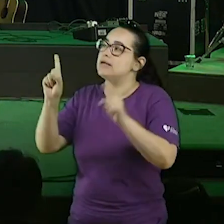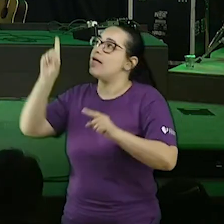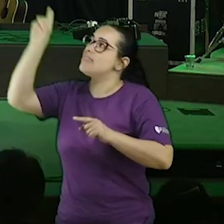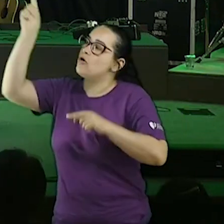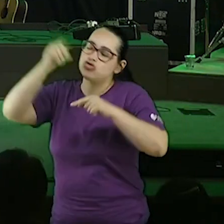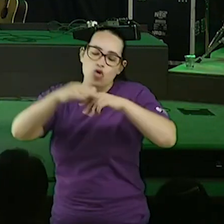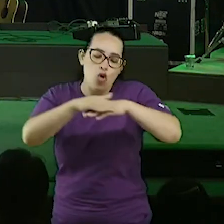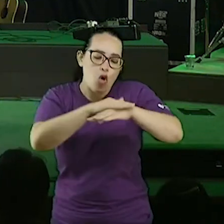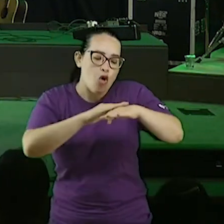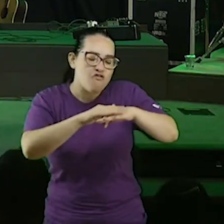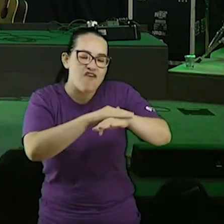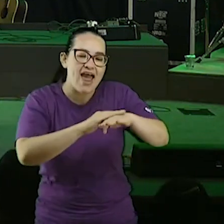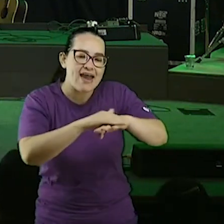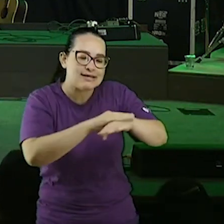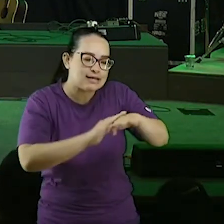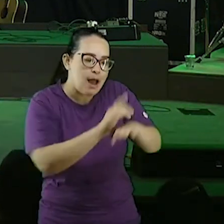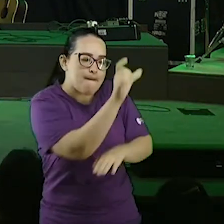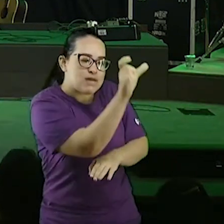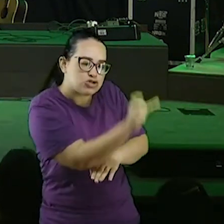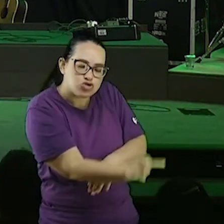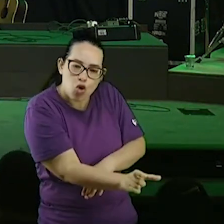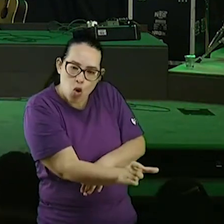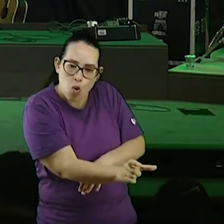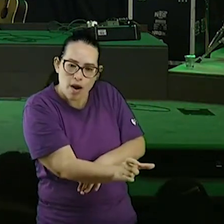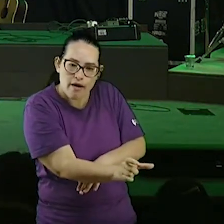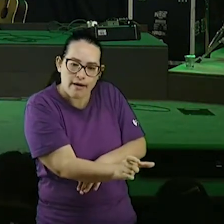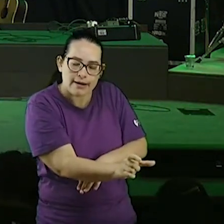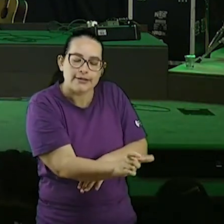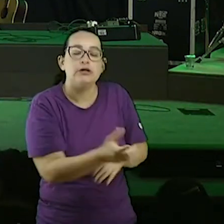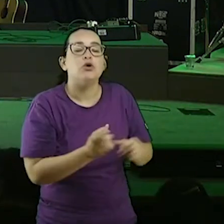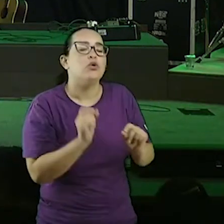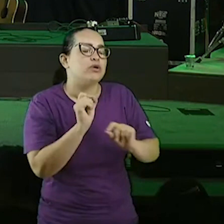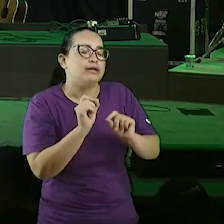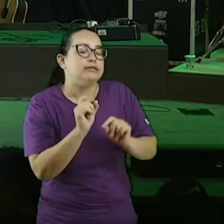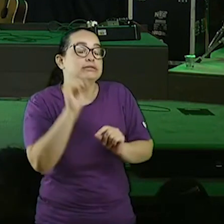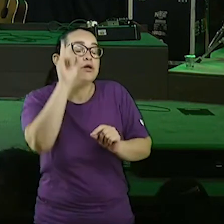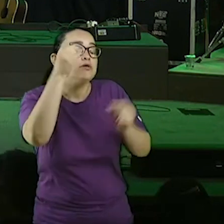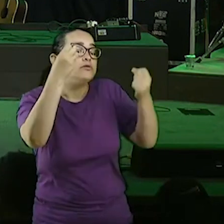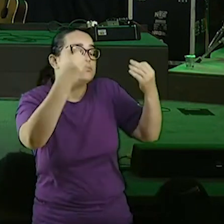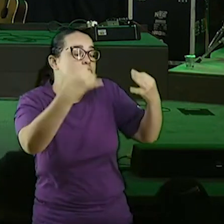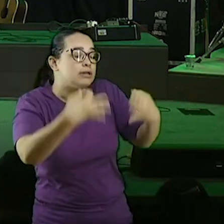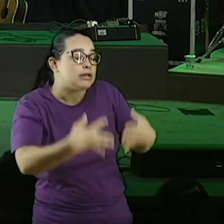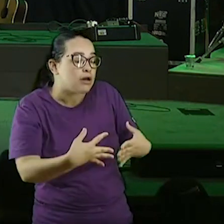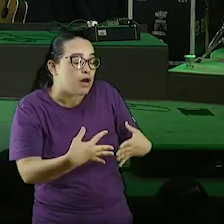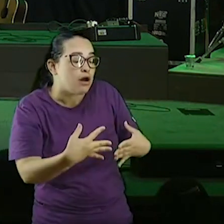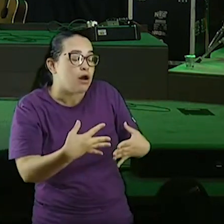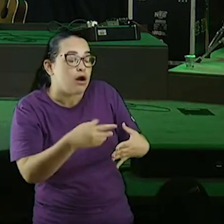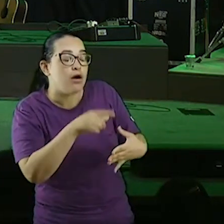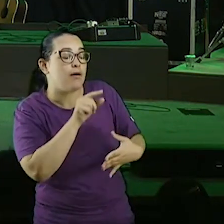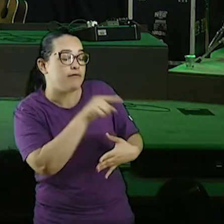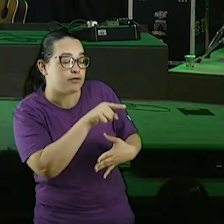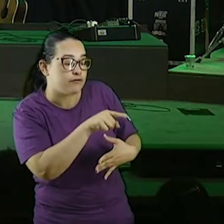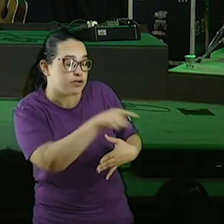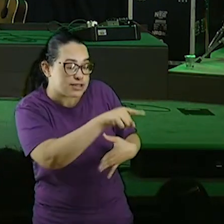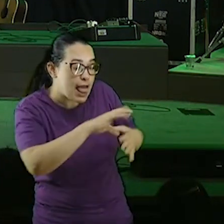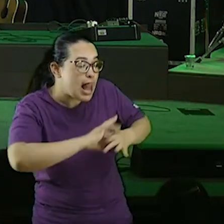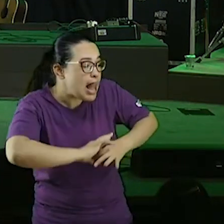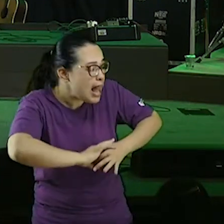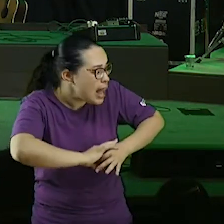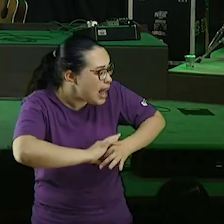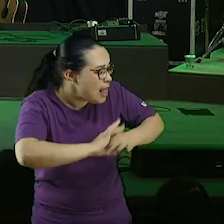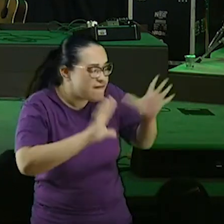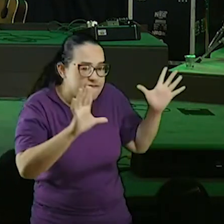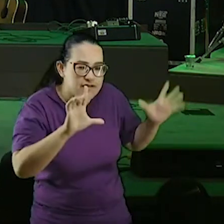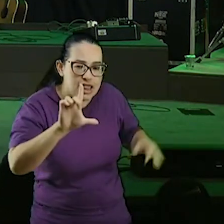a criatura, com o homem, com aquele que foi criado, Ele vai falar assim ó, você é livre, é a